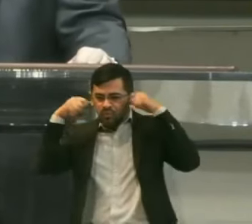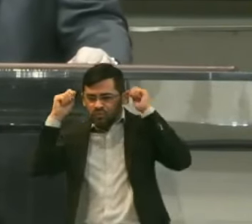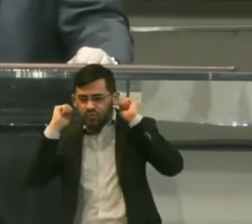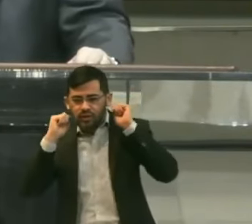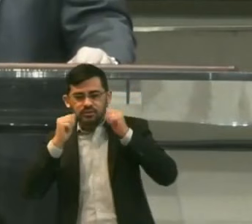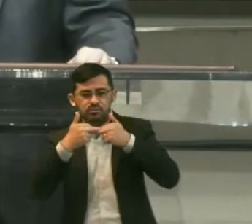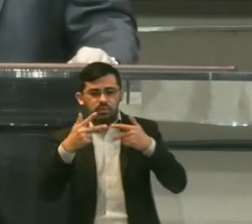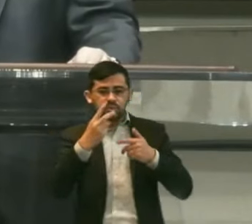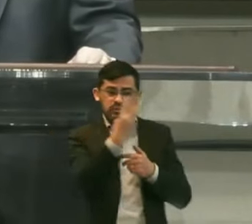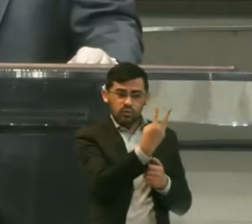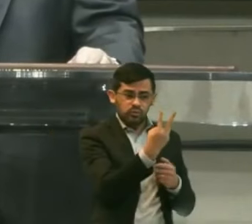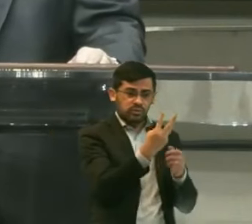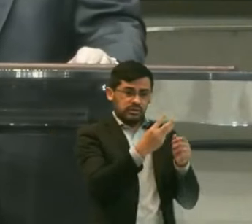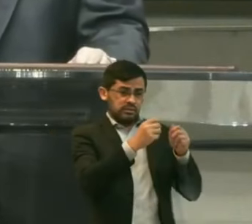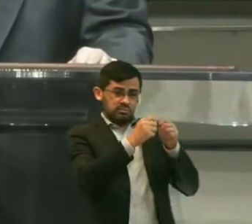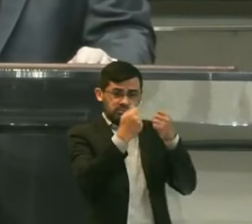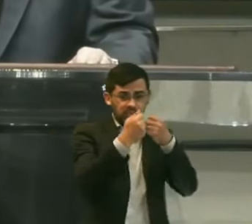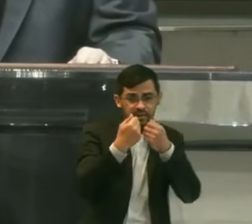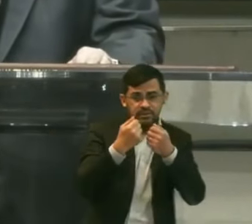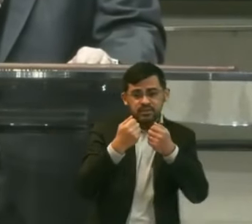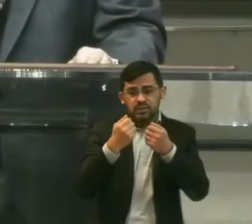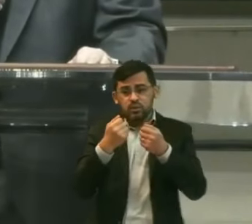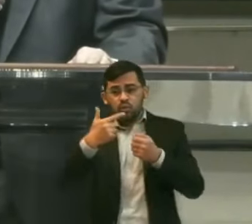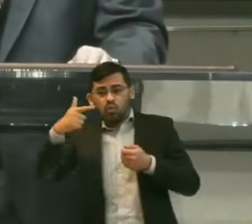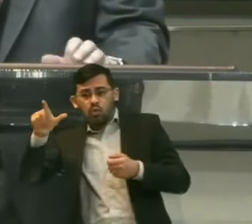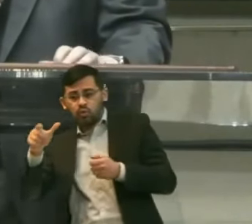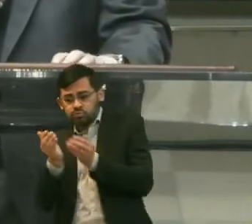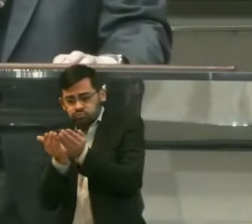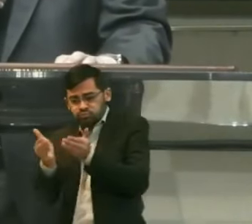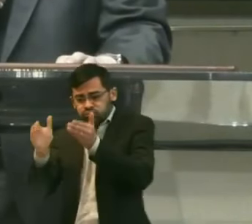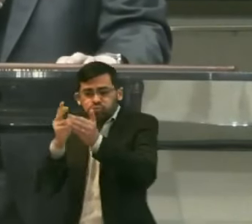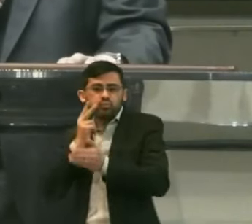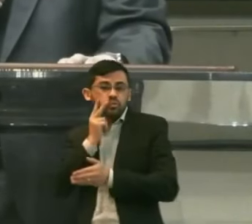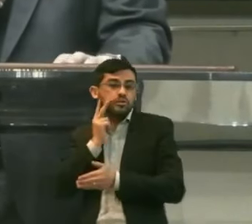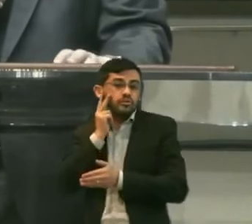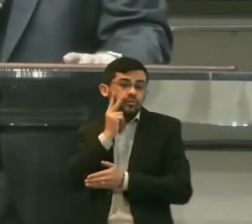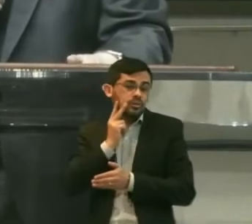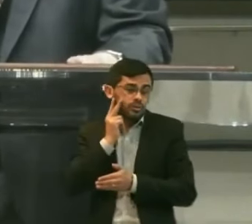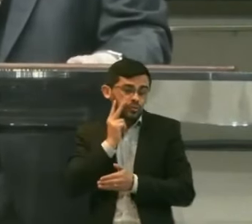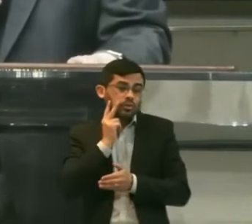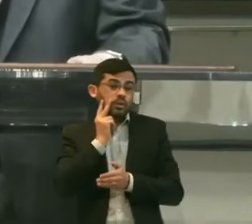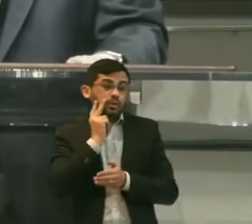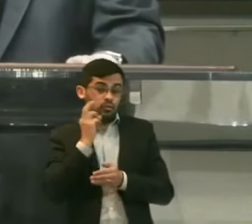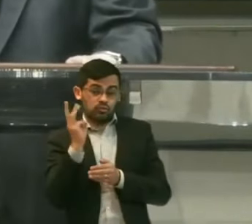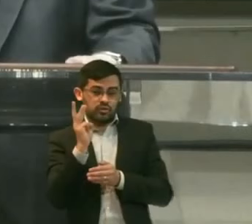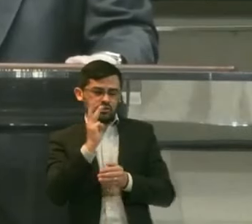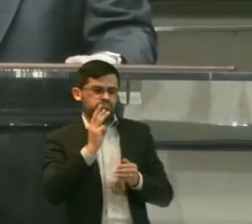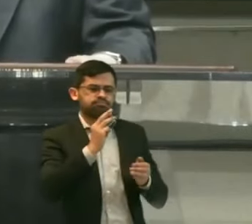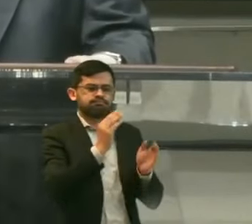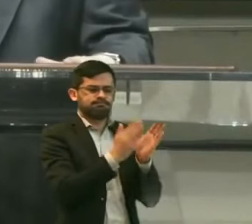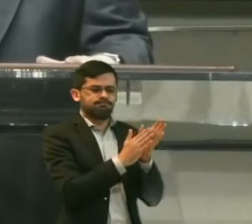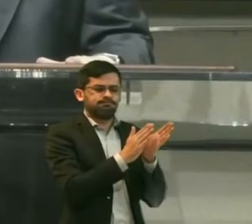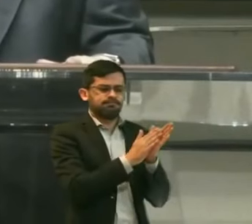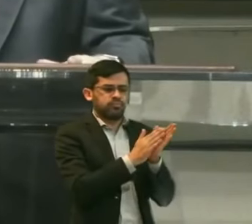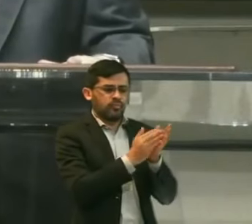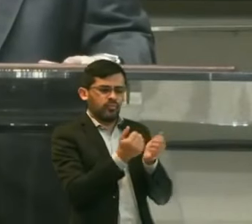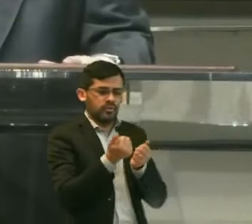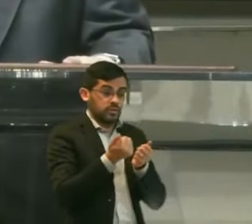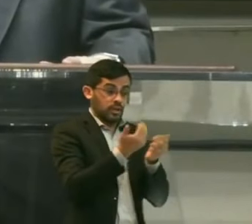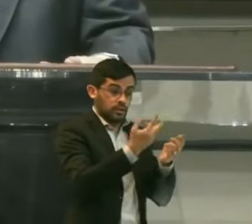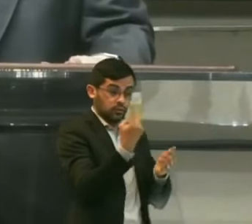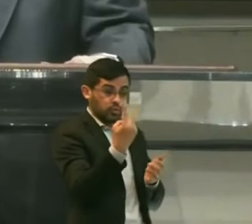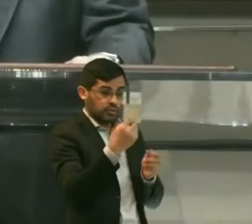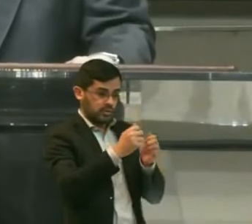Três pães E outro Um odre de vinho E eles irão Saudar você E lhe darão Dois